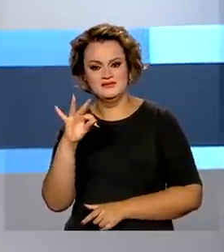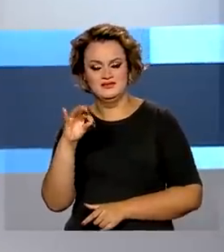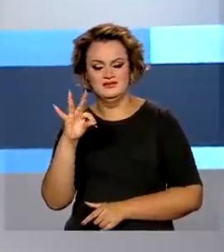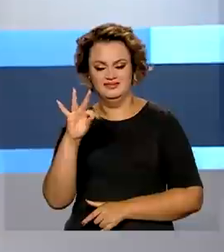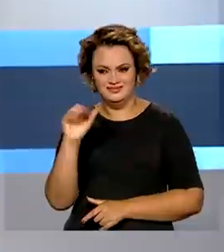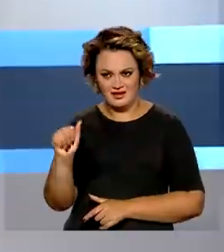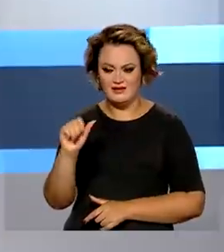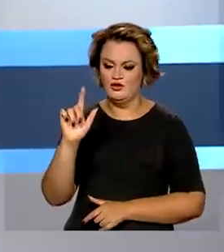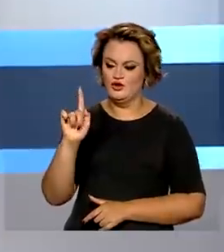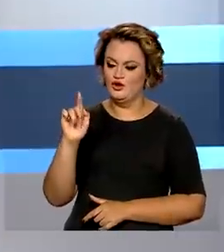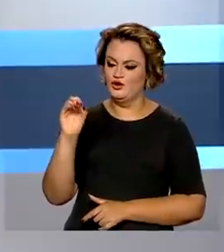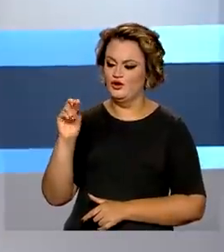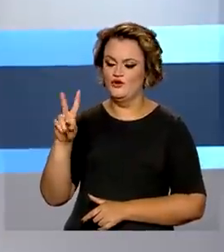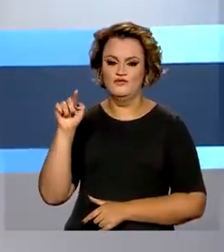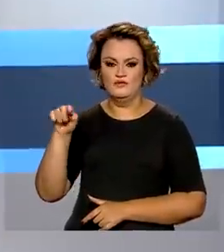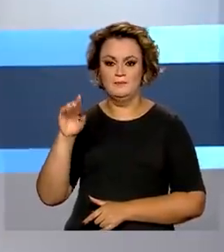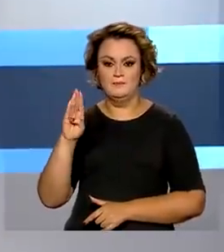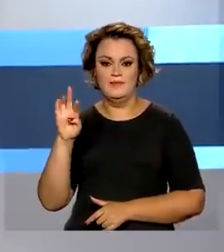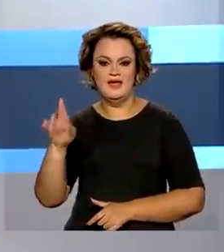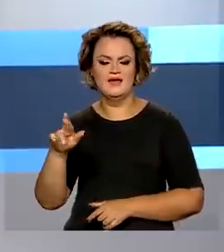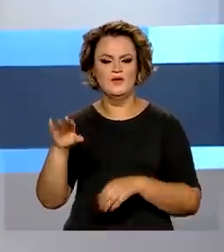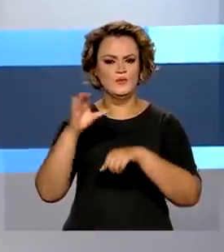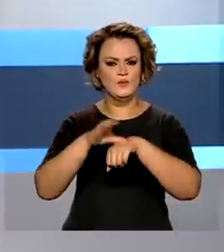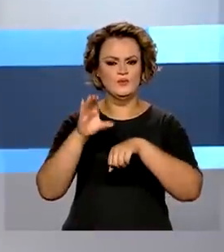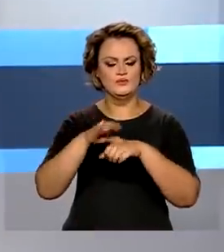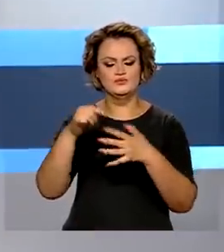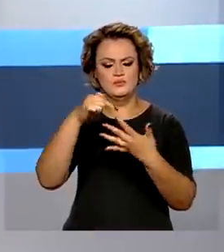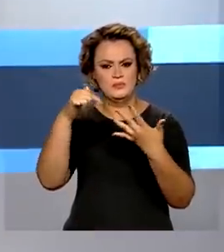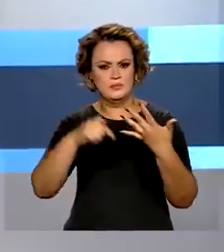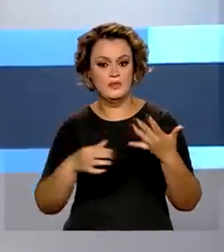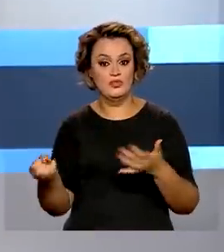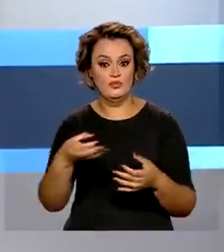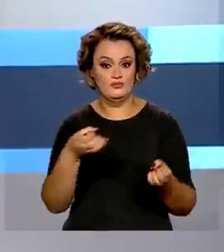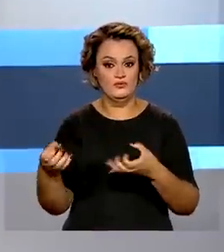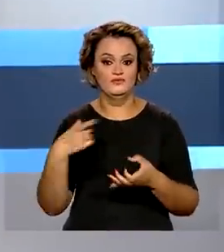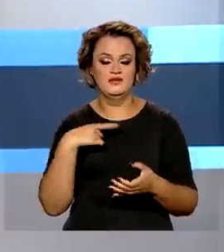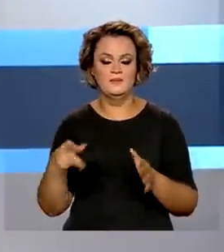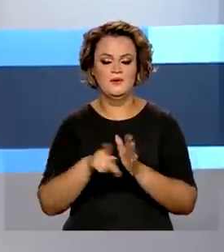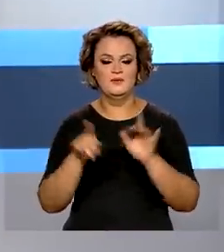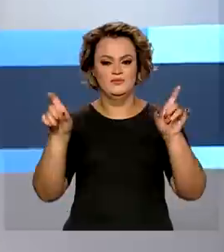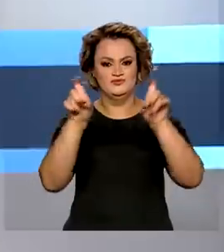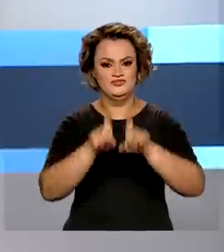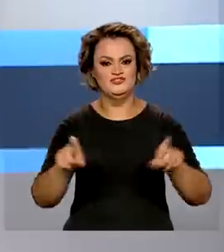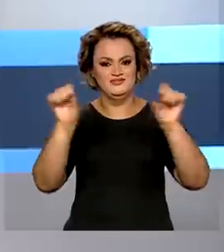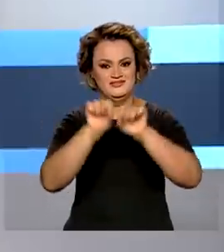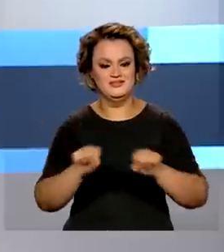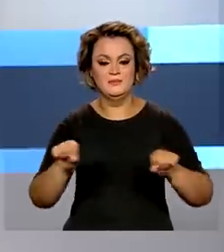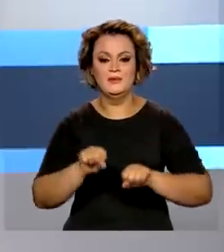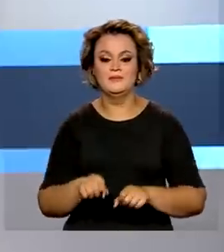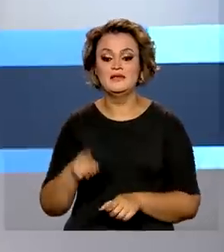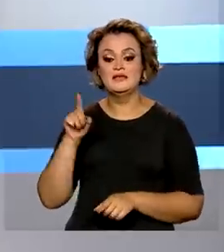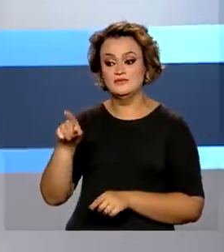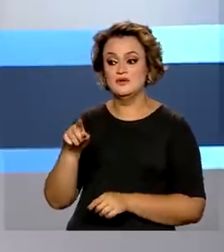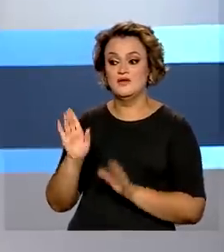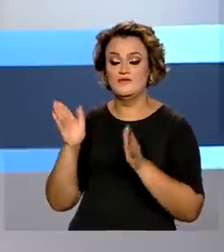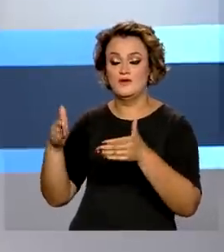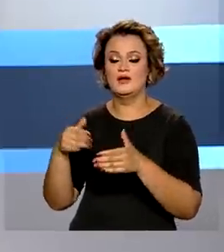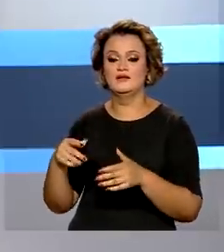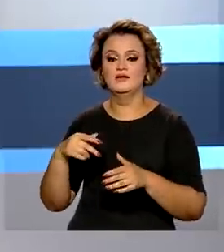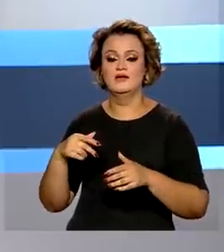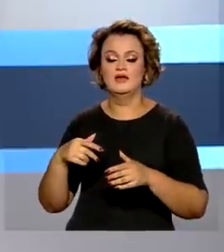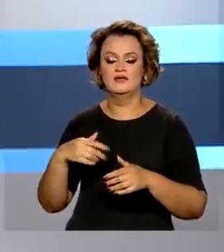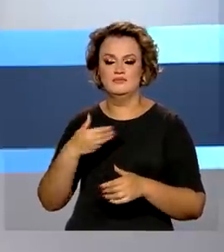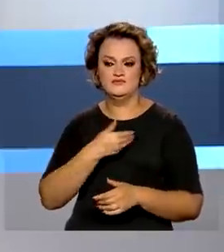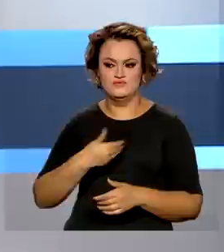novos cursos, como o de segurança cibernética e gerenciamento de dados. As aulas são direcionadas para funcionários públicos.